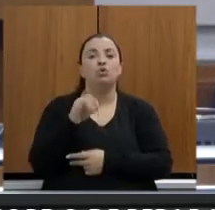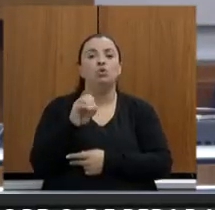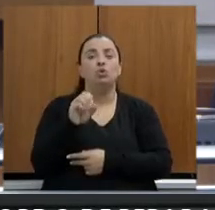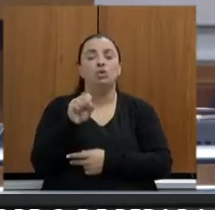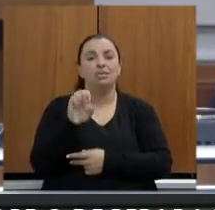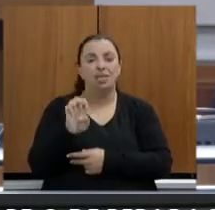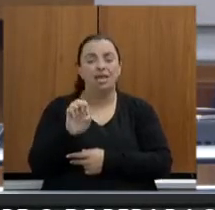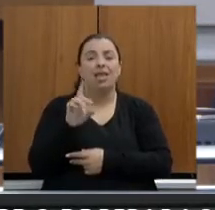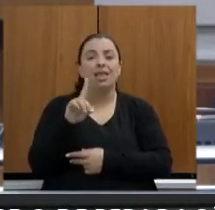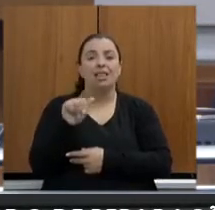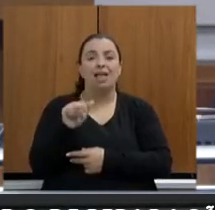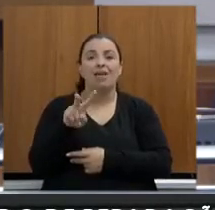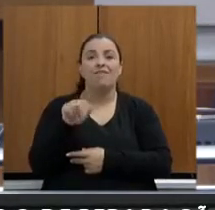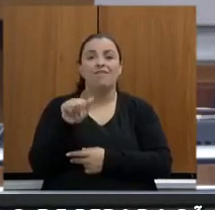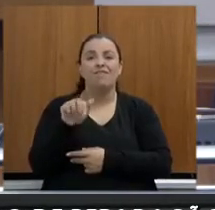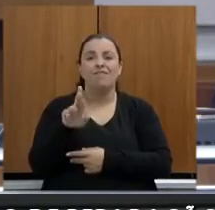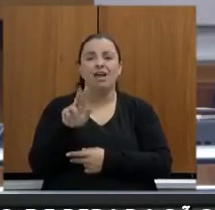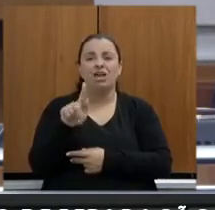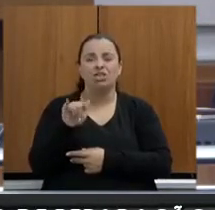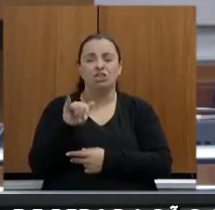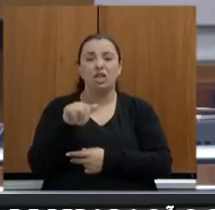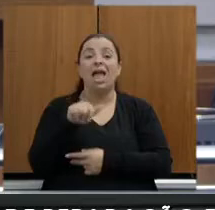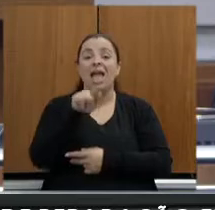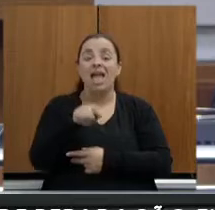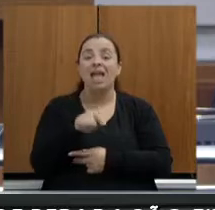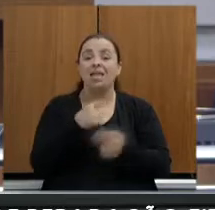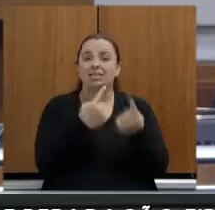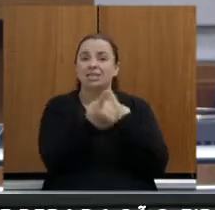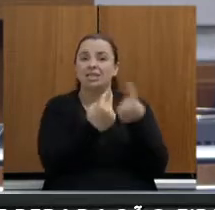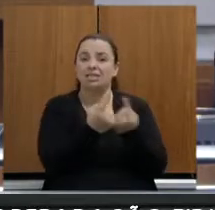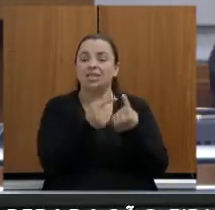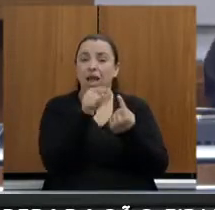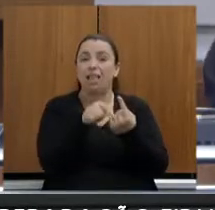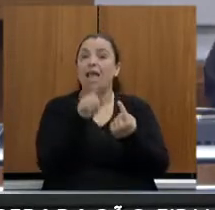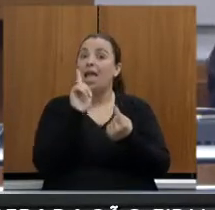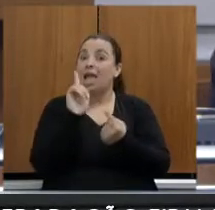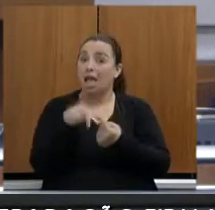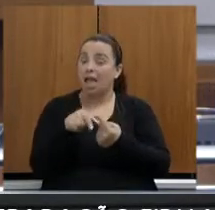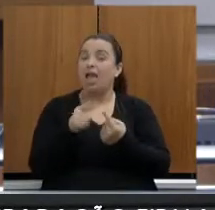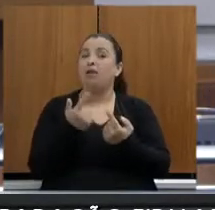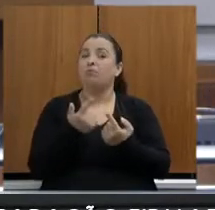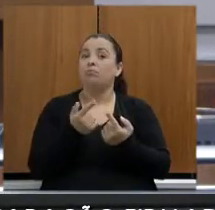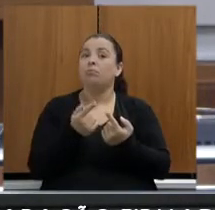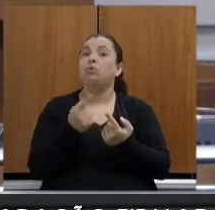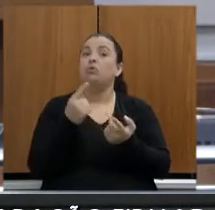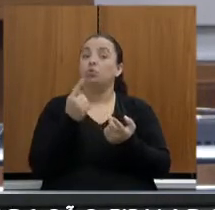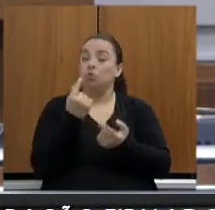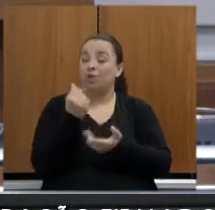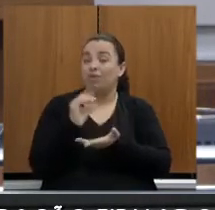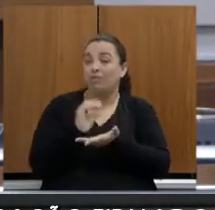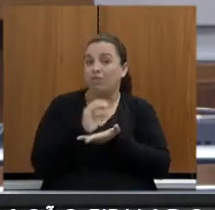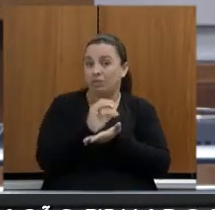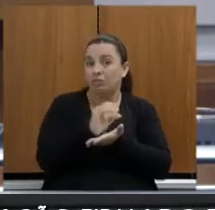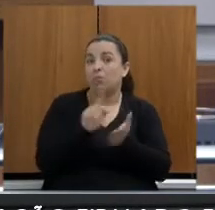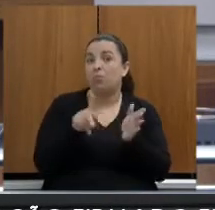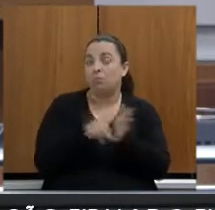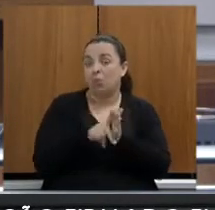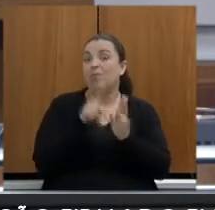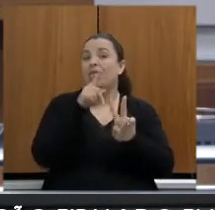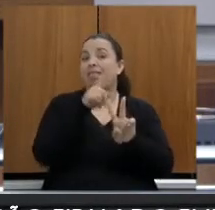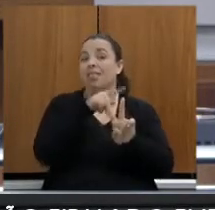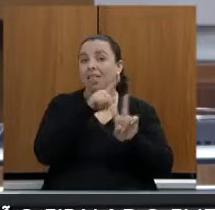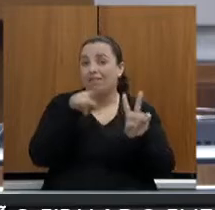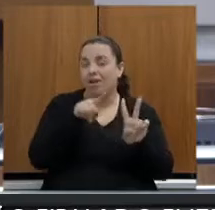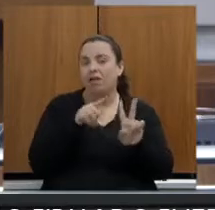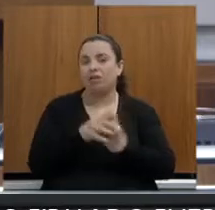estrada que estava sob responsabilidade de investimento da Vale. E ela vai ser feita, ela beneficia